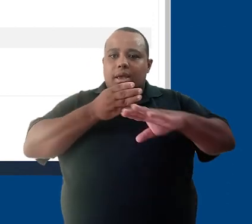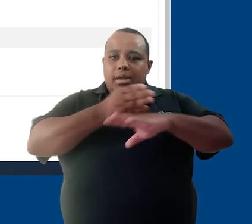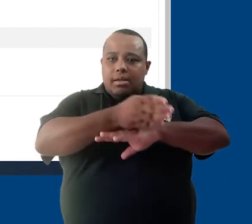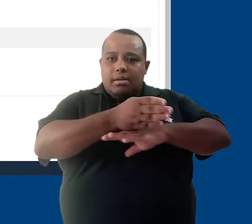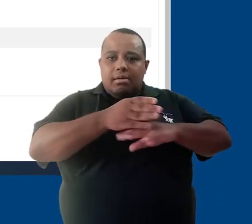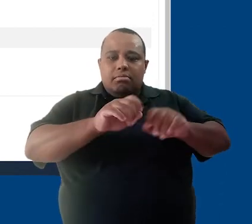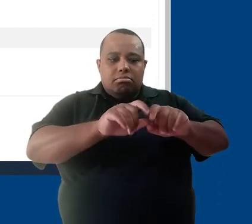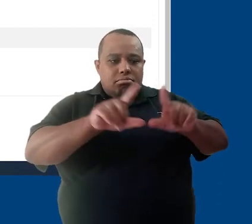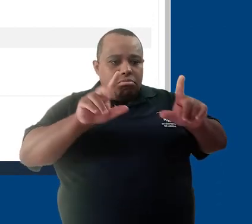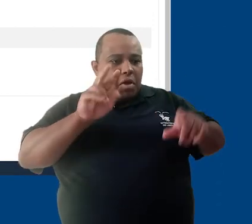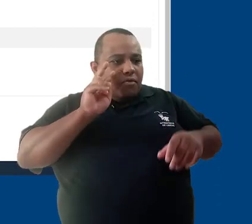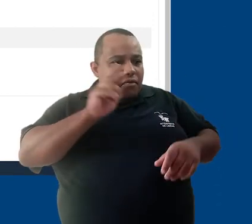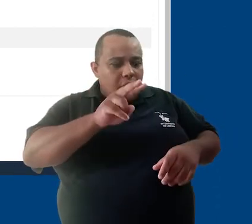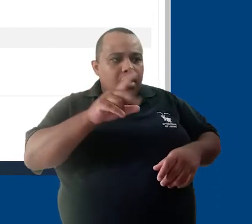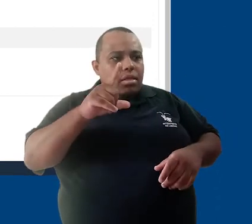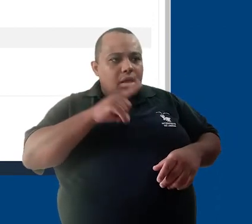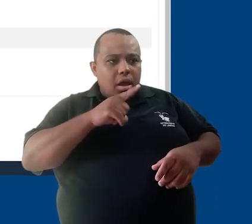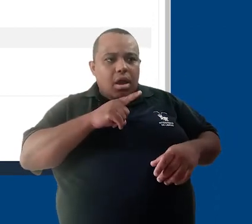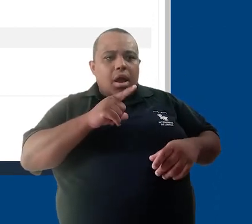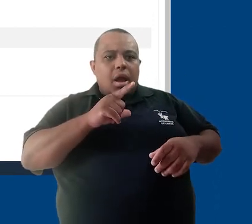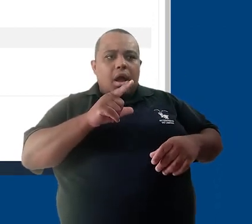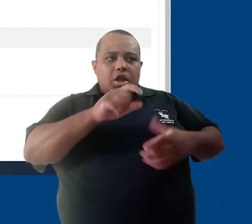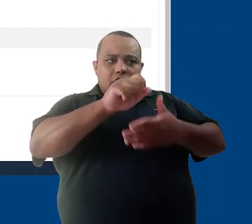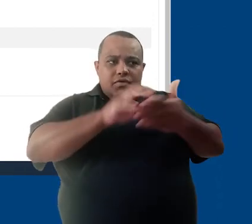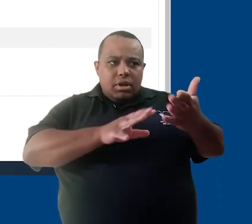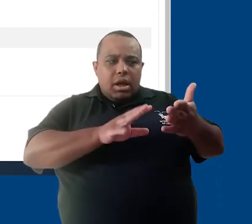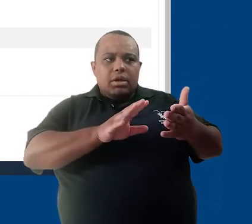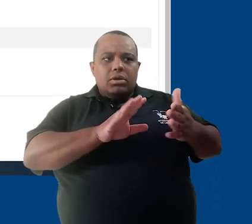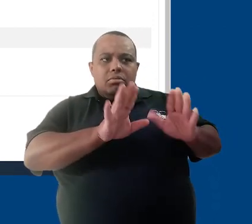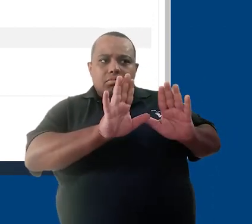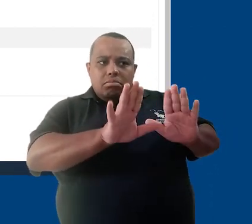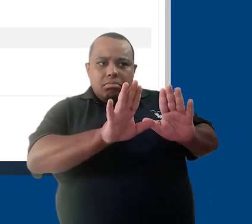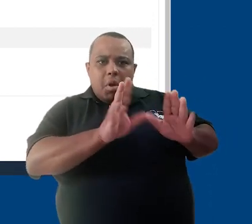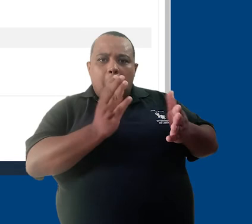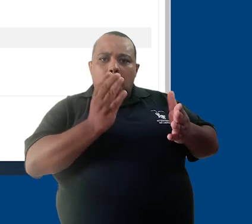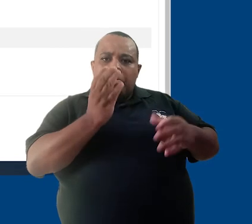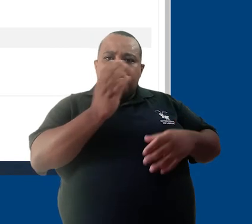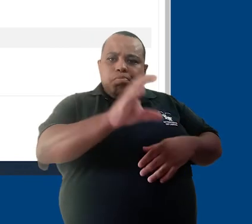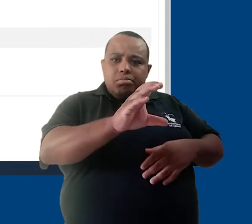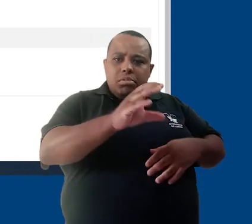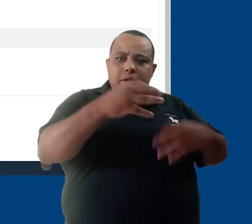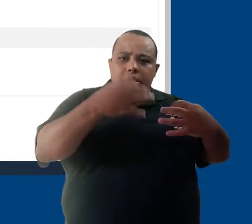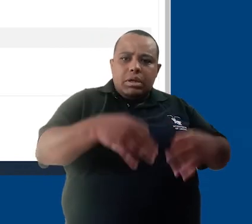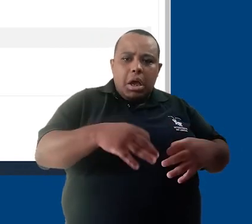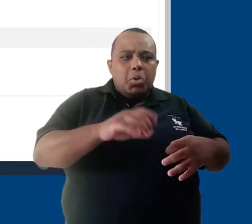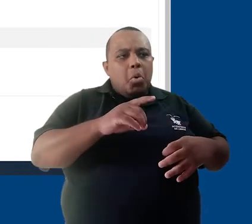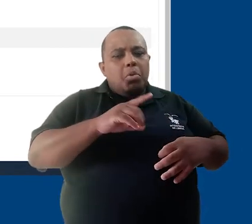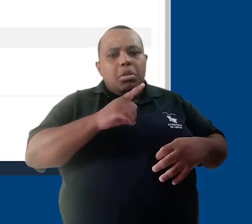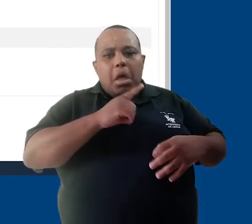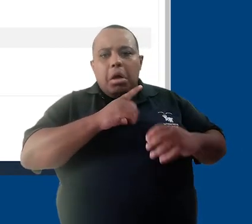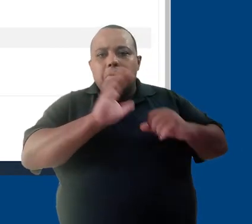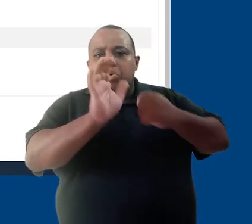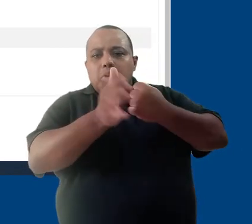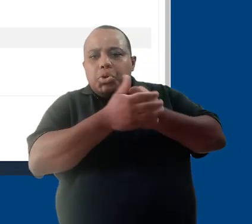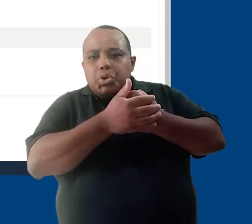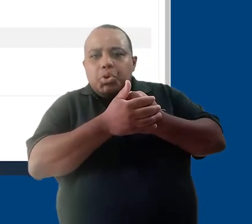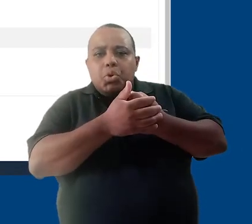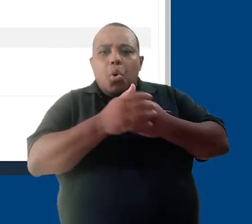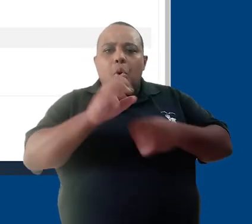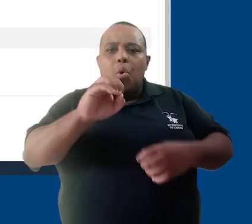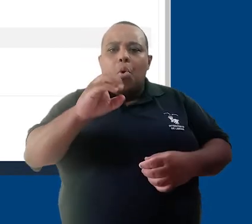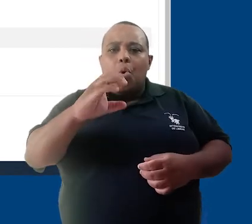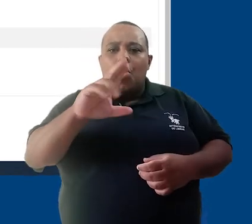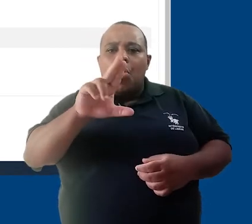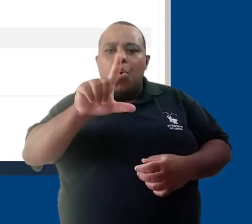lá, com o nível de acesso que o secretário tem, ele poderia, por exemplo, entrar nessa sala, verificar se a disciplina foi